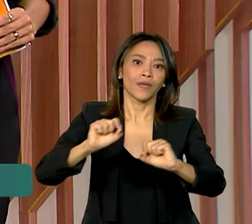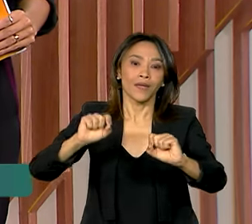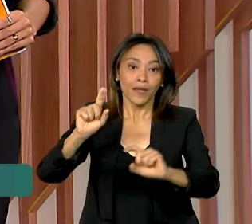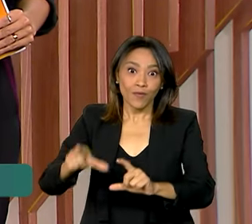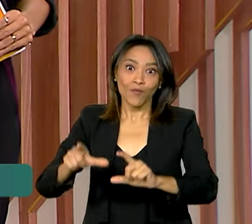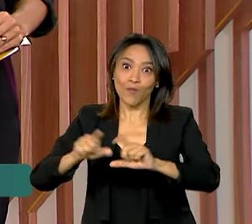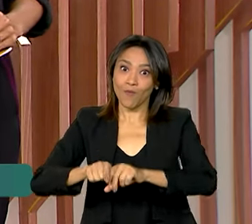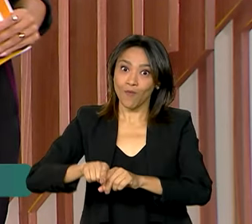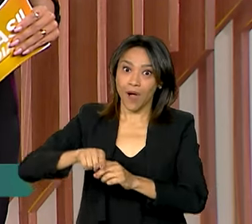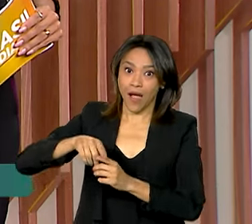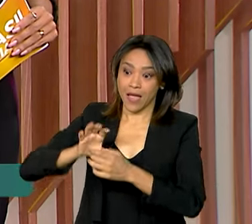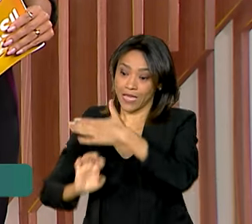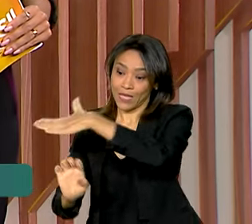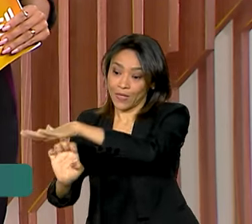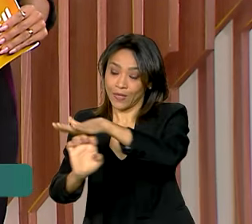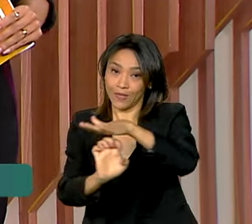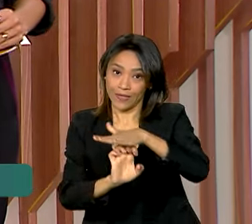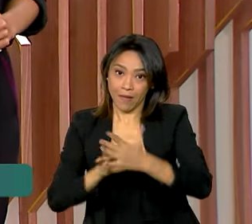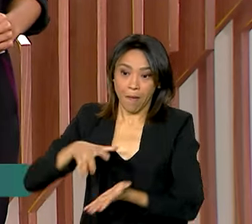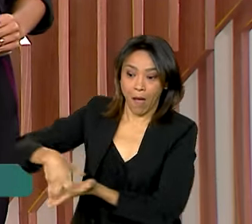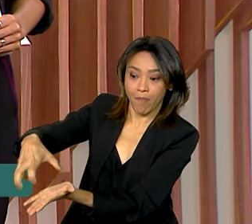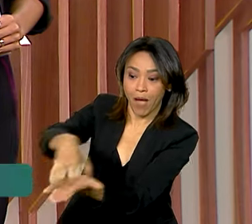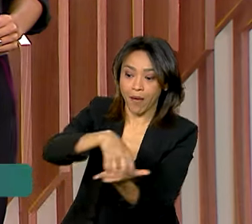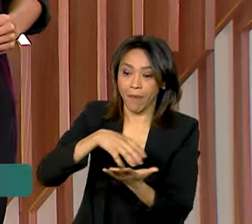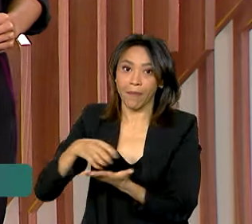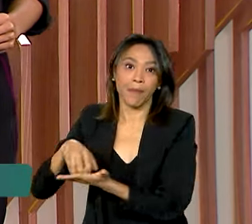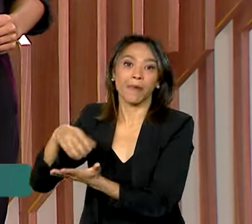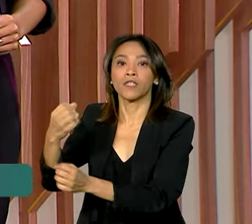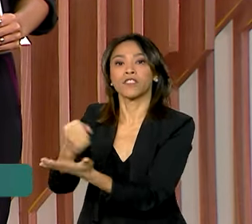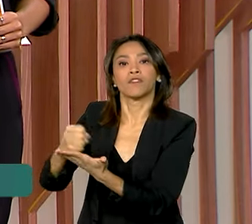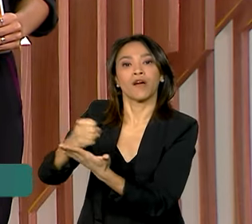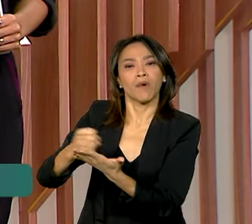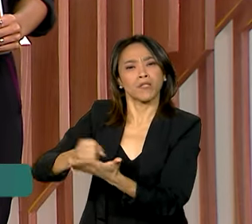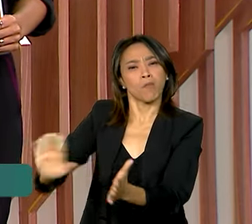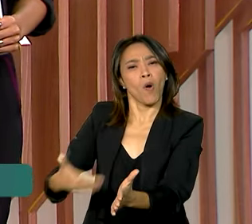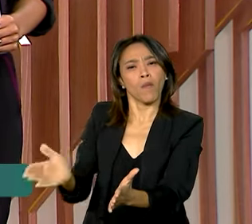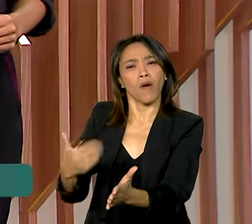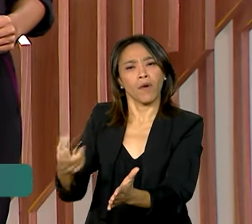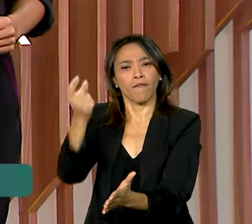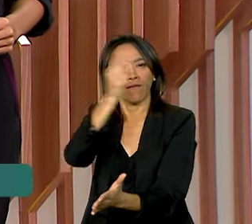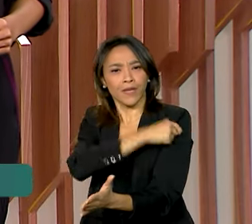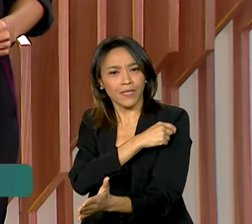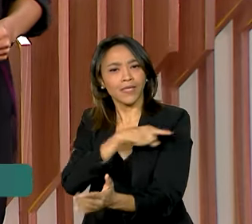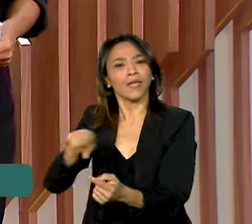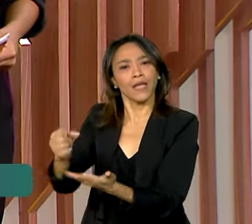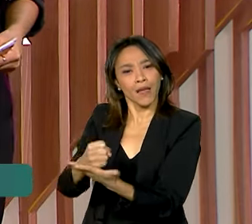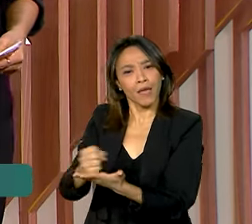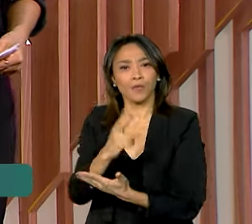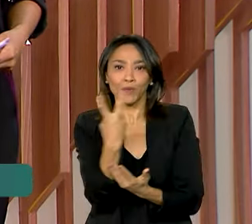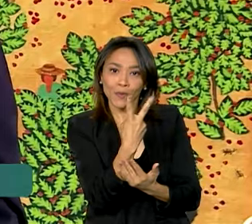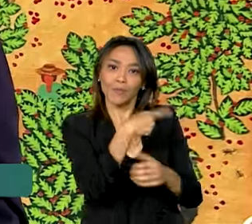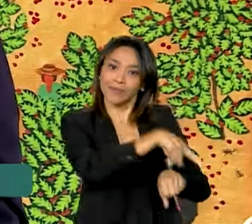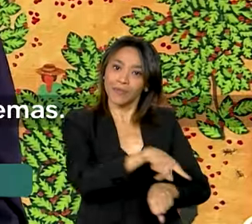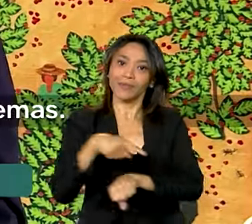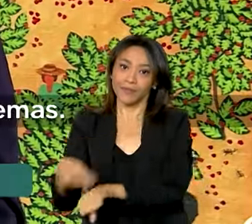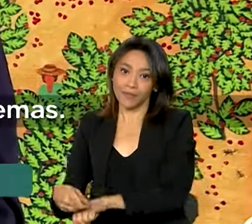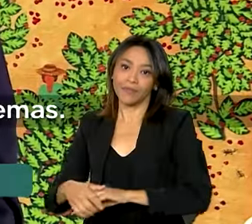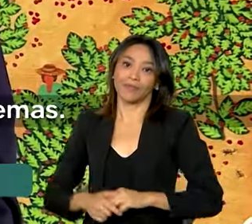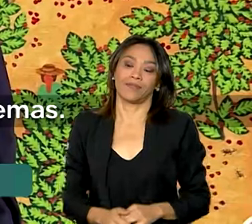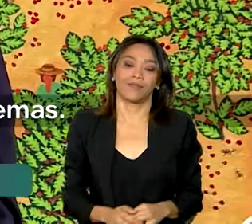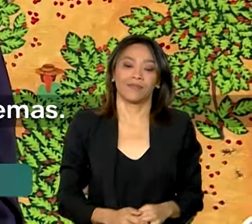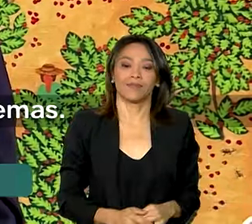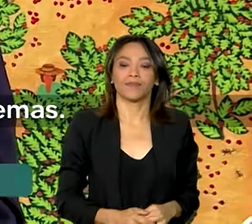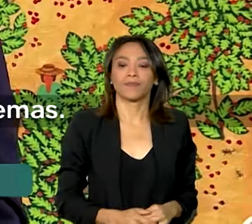farmacêutico de alta capacidade para a produção de vacinas e remédios para ambos os continentes. Eu